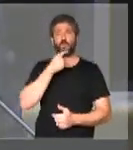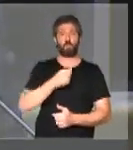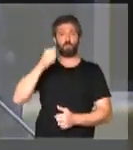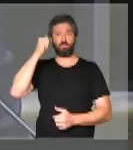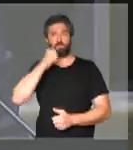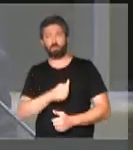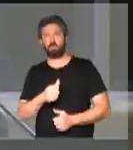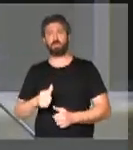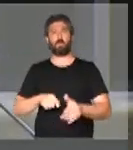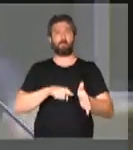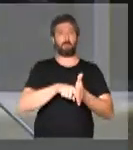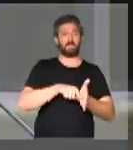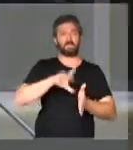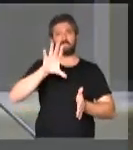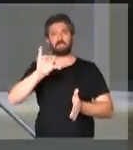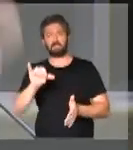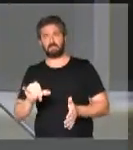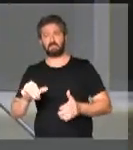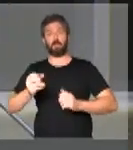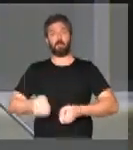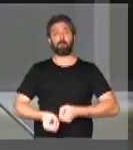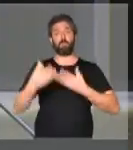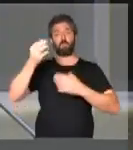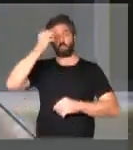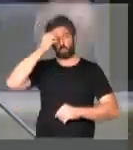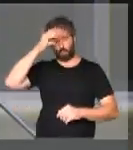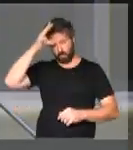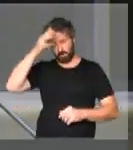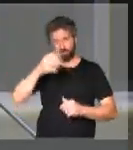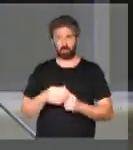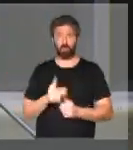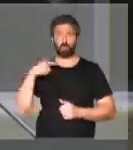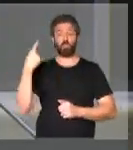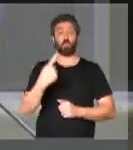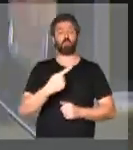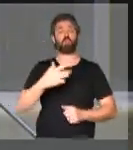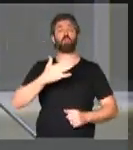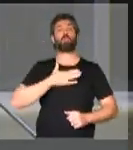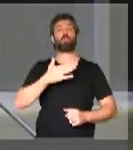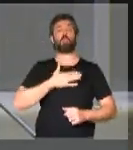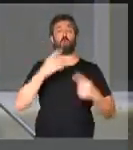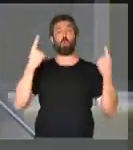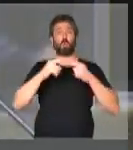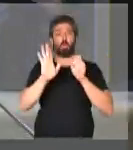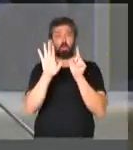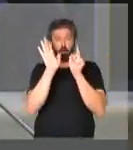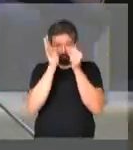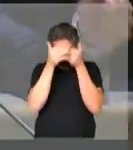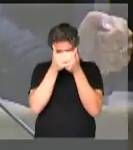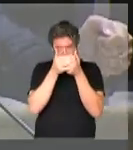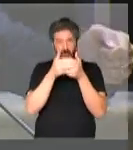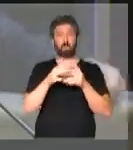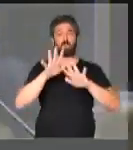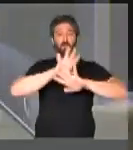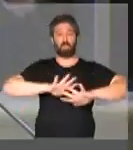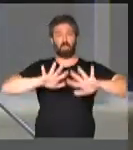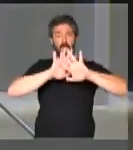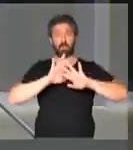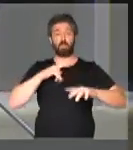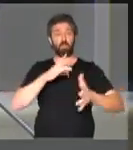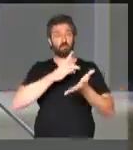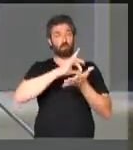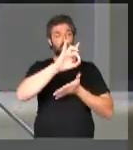professores, nos pesquisadores, na produção de conhecimento. Somos contra o obscurantismo. Repudiamos